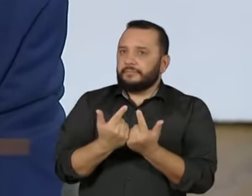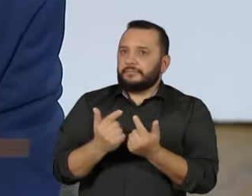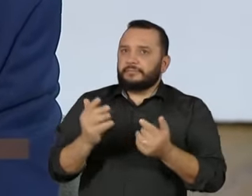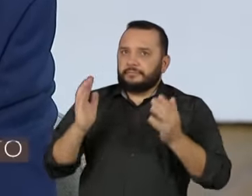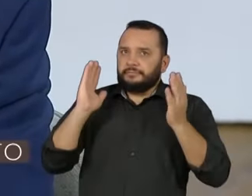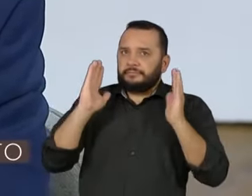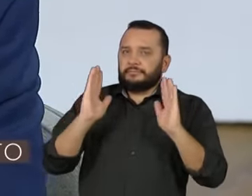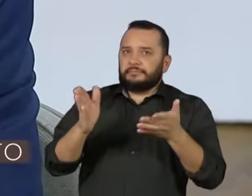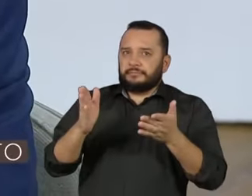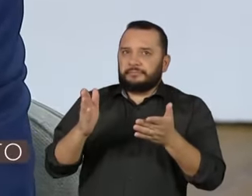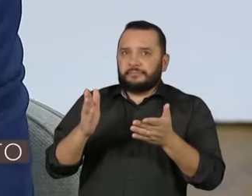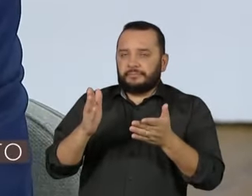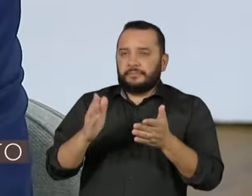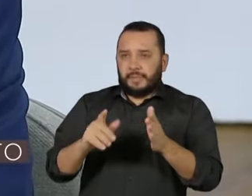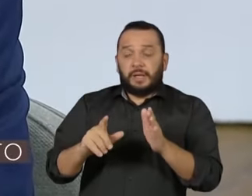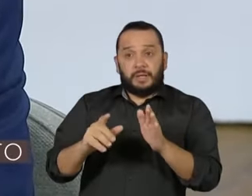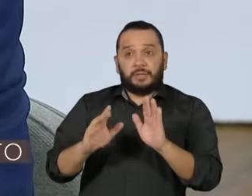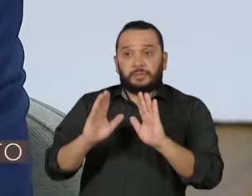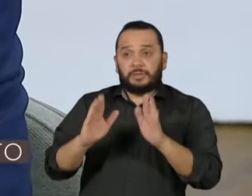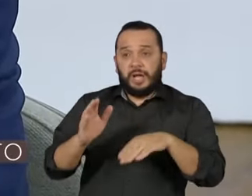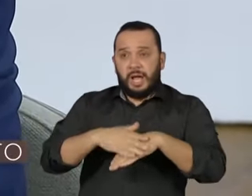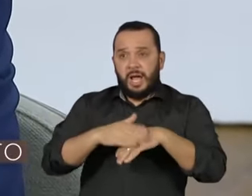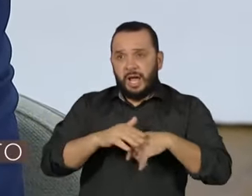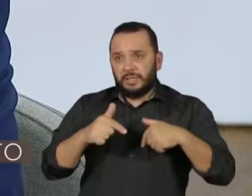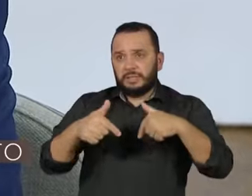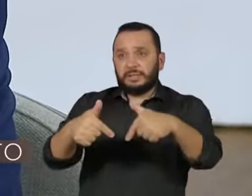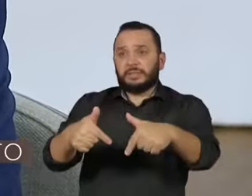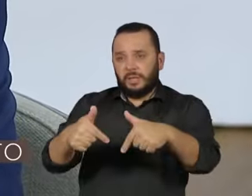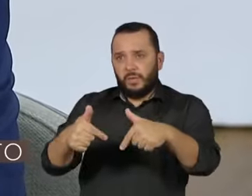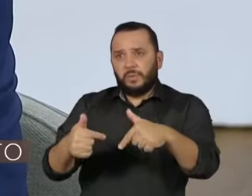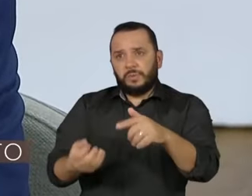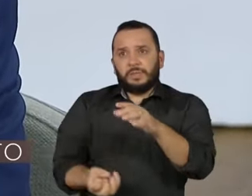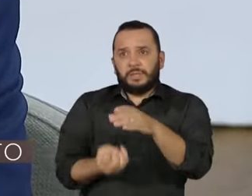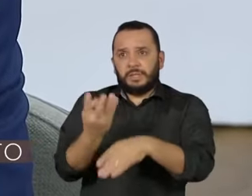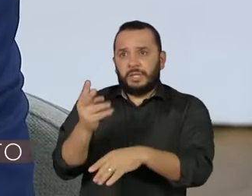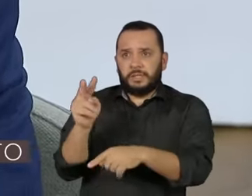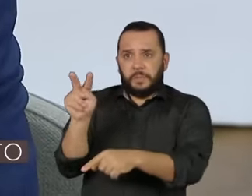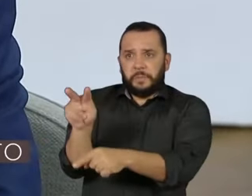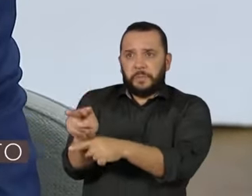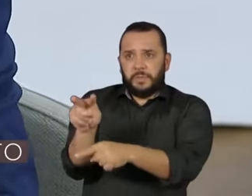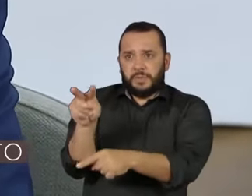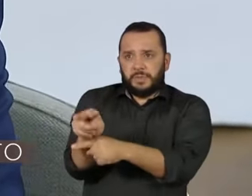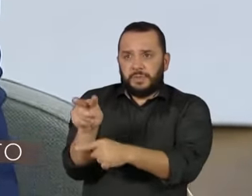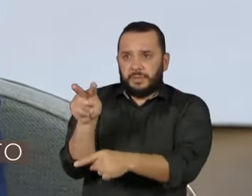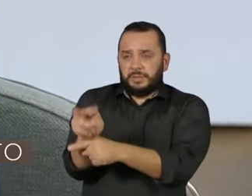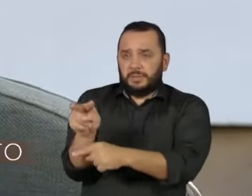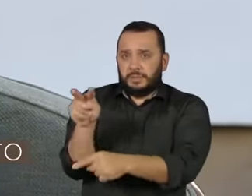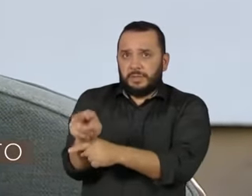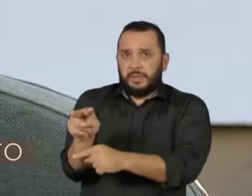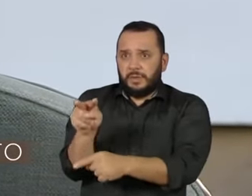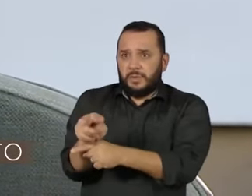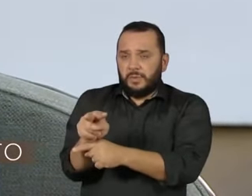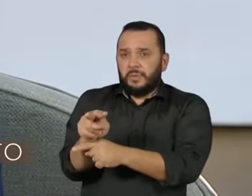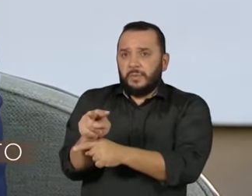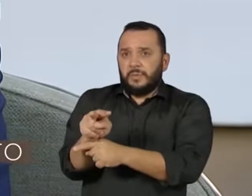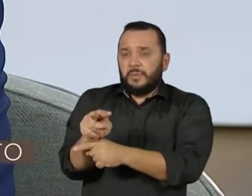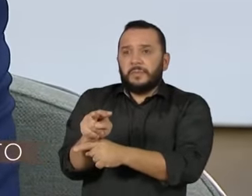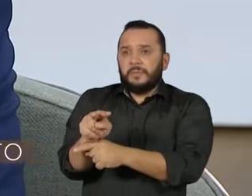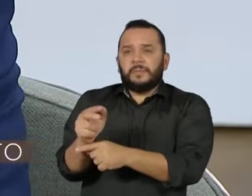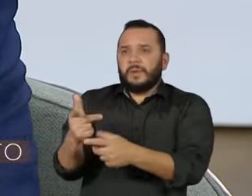criando proteção para atos absolutamente ilegais,